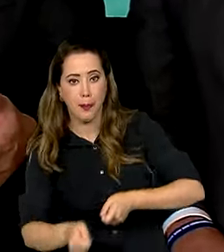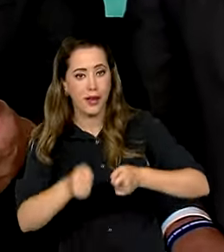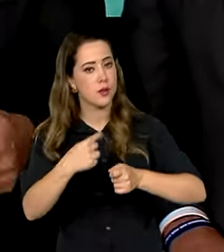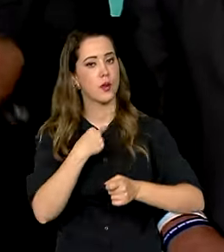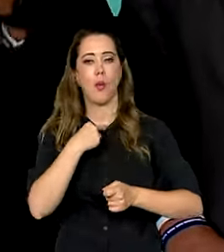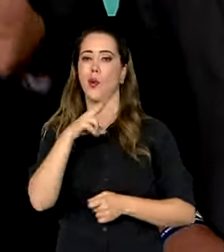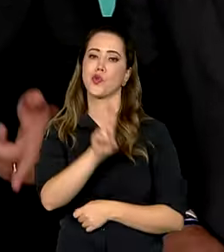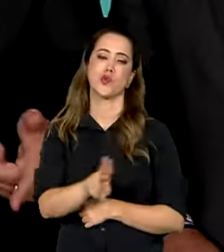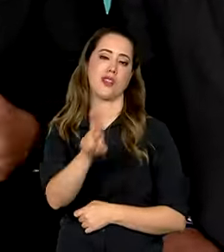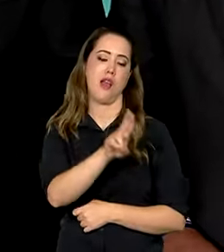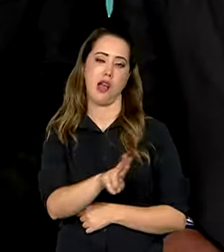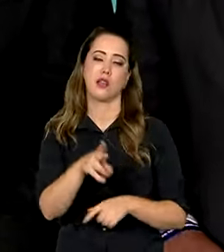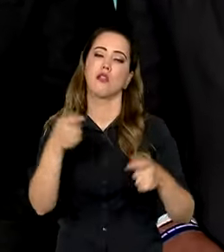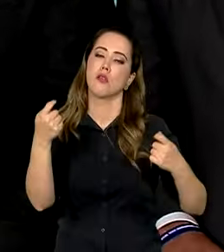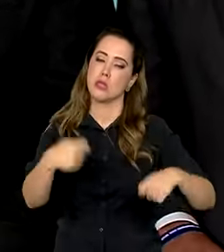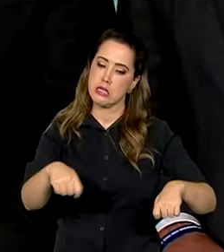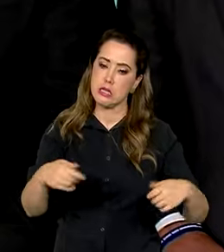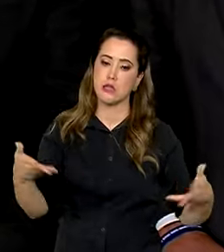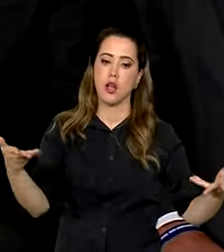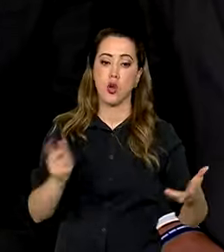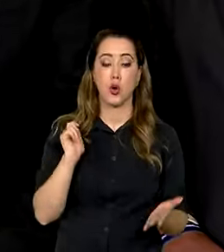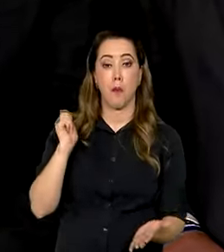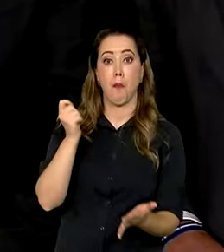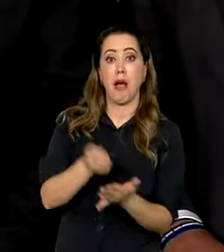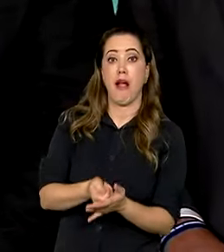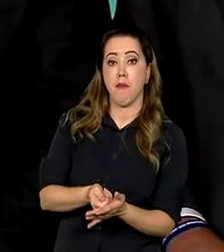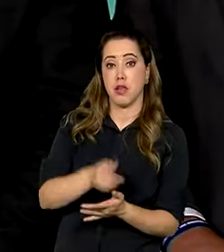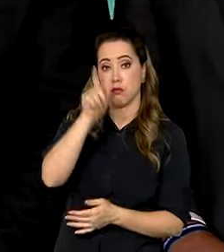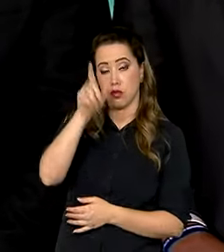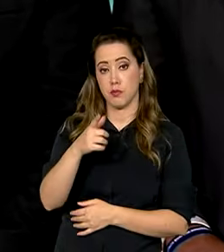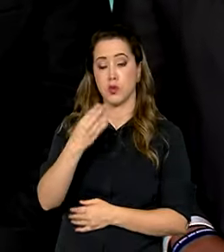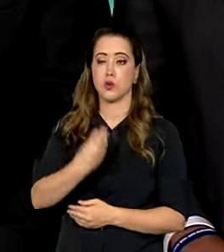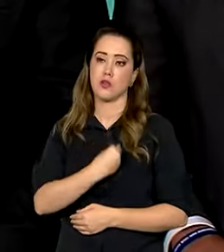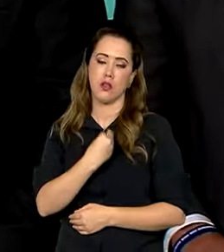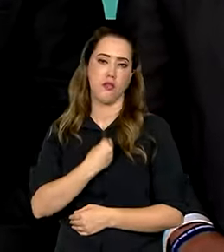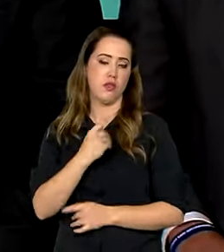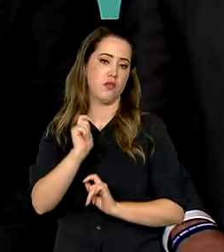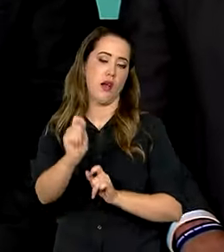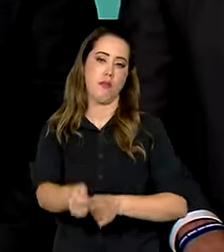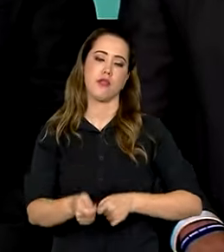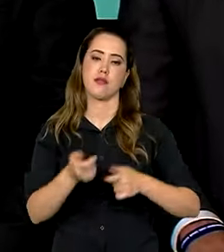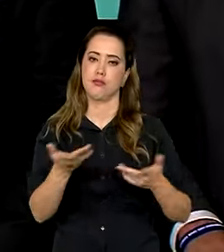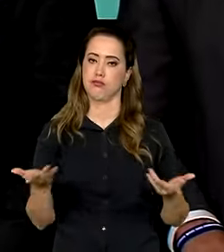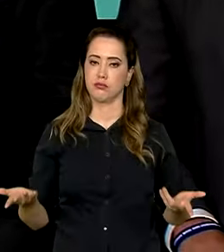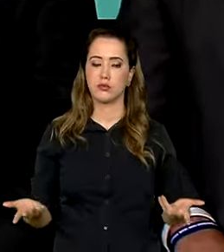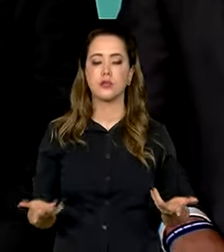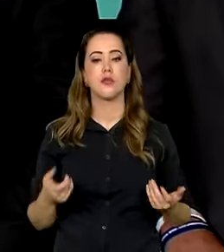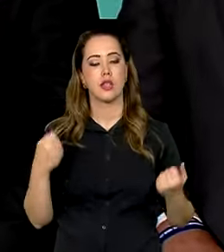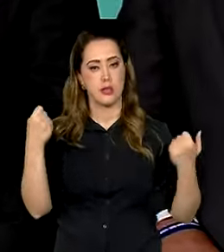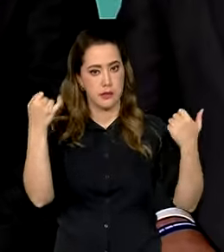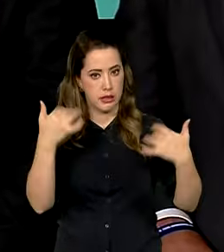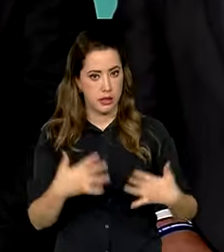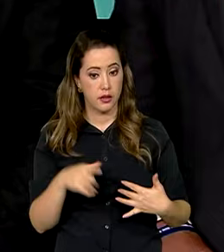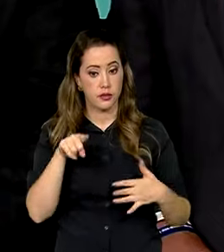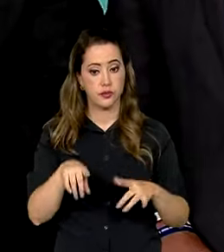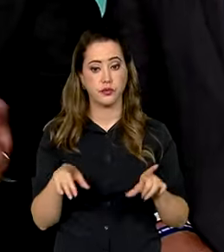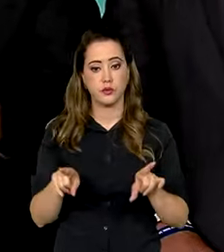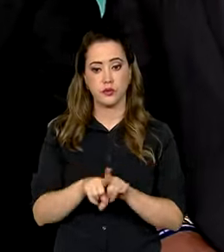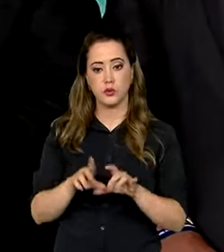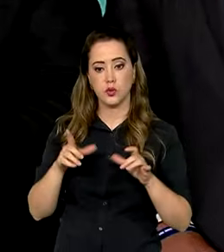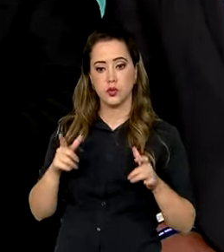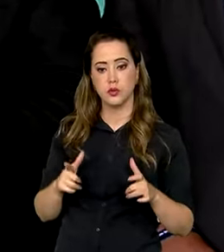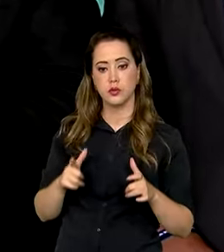no setor, fazer um auxílio às pessoas que vivem, que dependem disso. Vale dizer, destacar, que o estuário lagunar